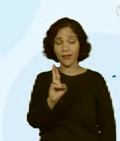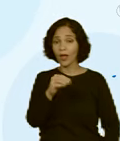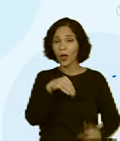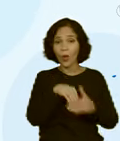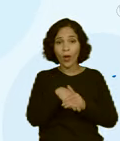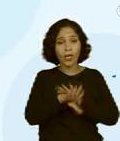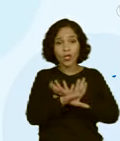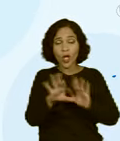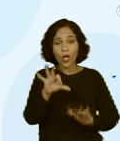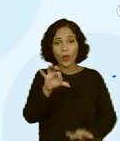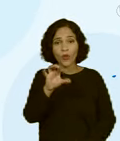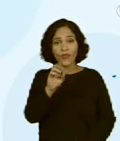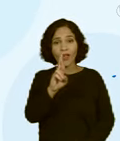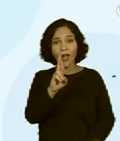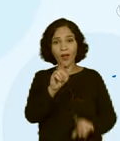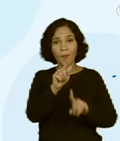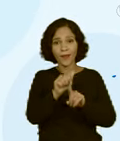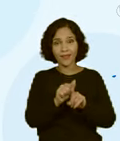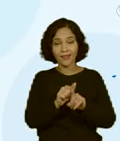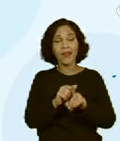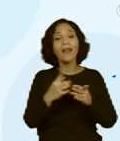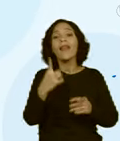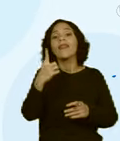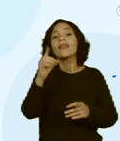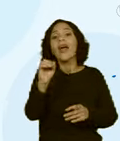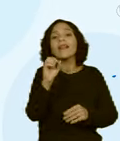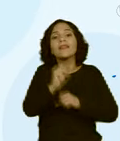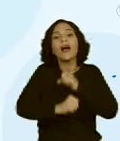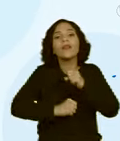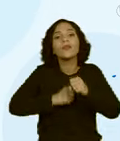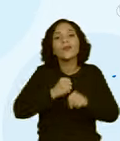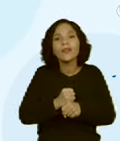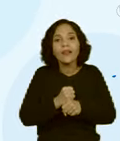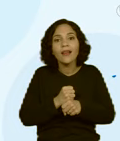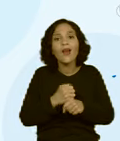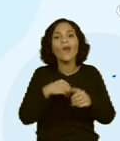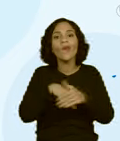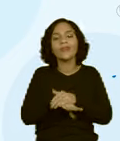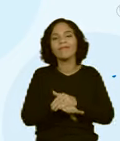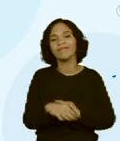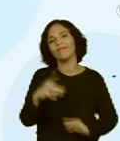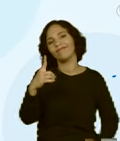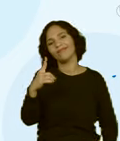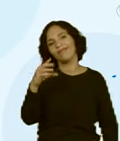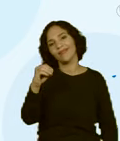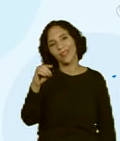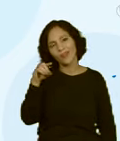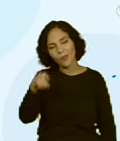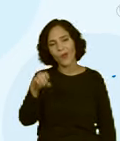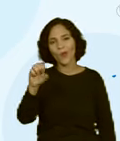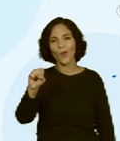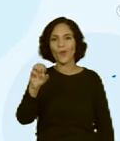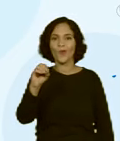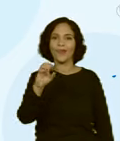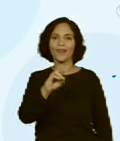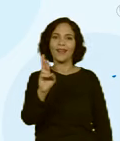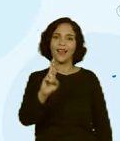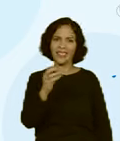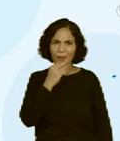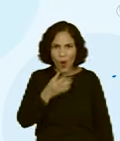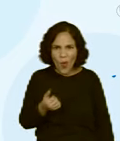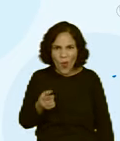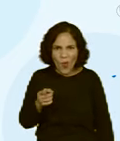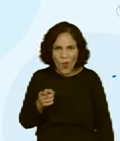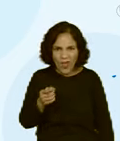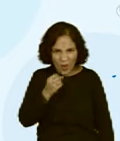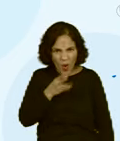90 reais por mês. E em dez anos, o dobro disso, que são 10.800 reais. Tá